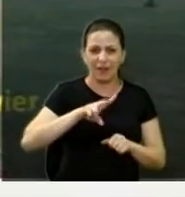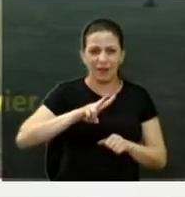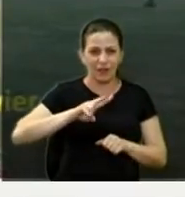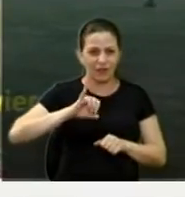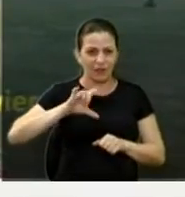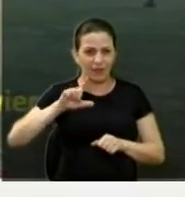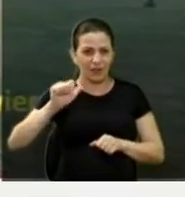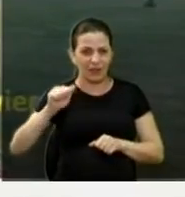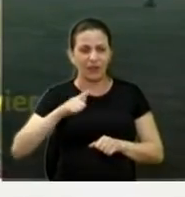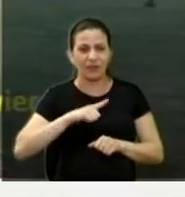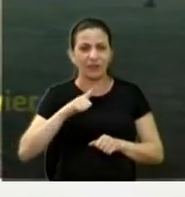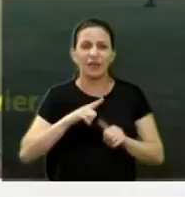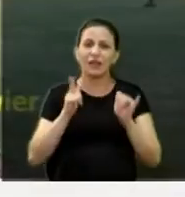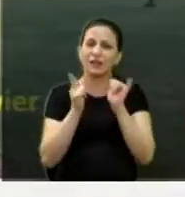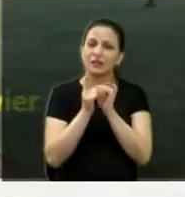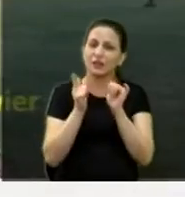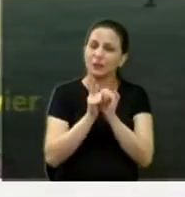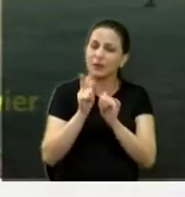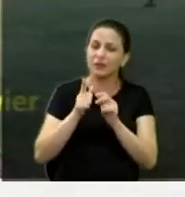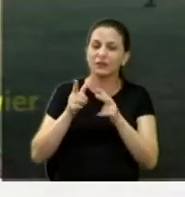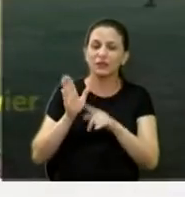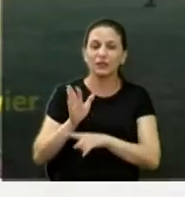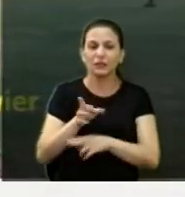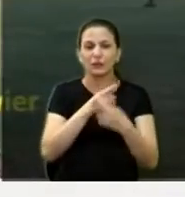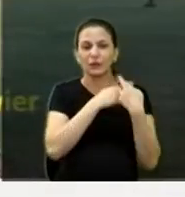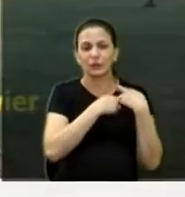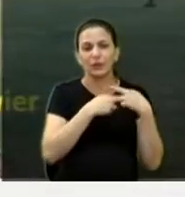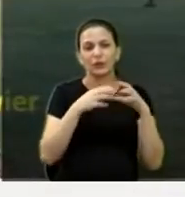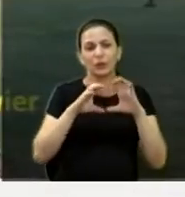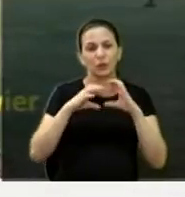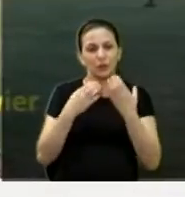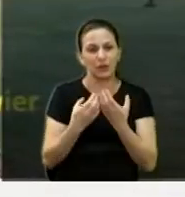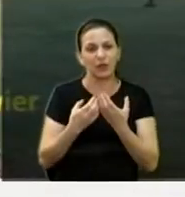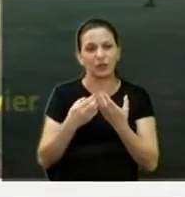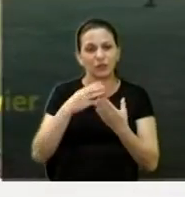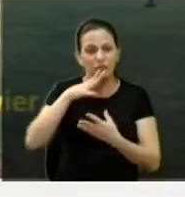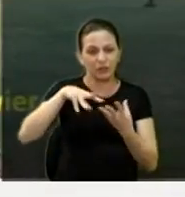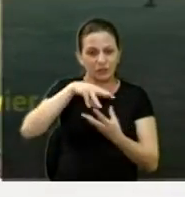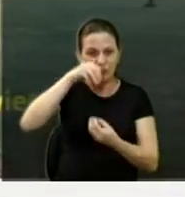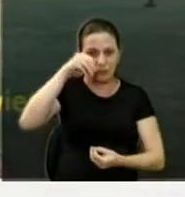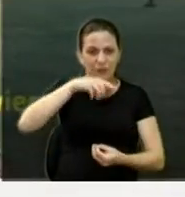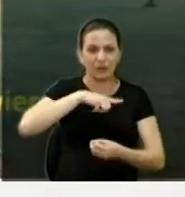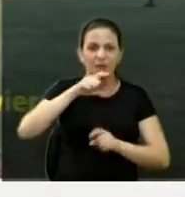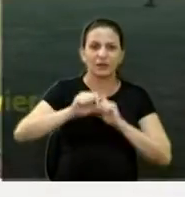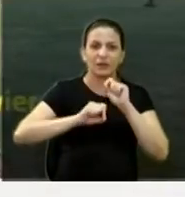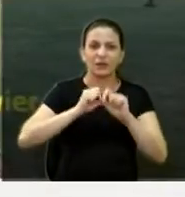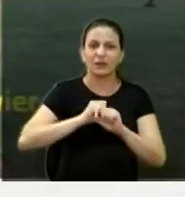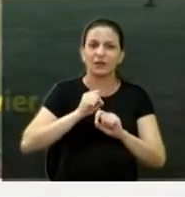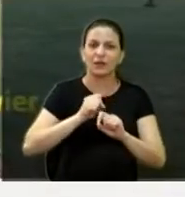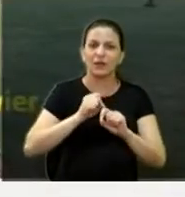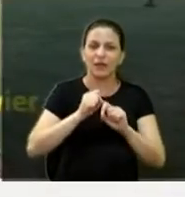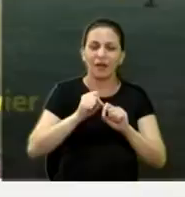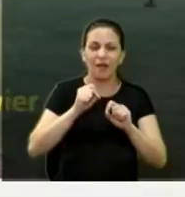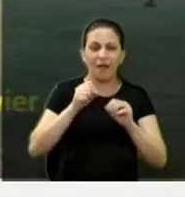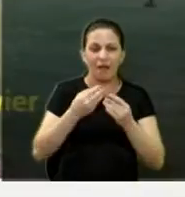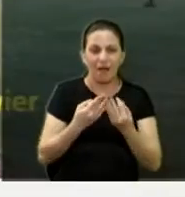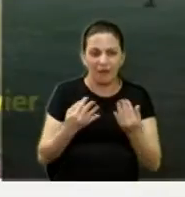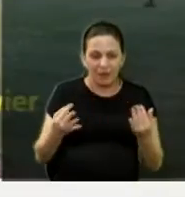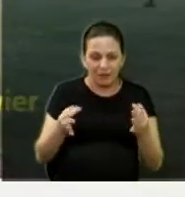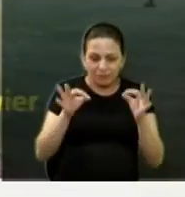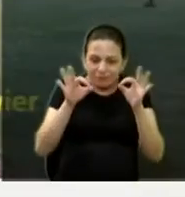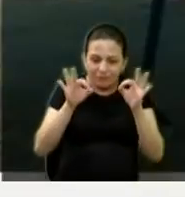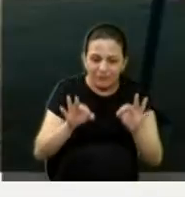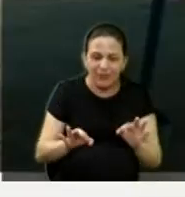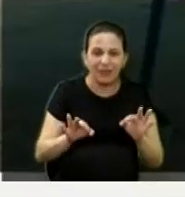da Vila Xavier. Essa é uma praça que está sendo cuidada. A gente observa que o mato não está alto, a grama está parada. Enfim, está